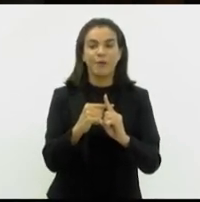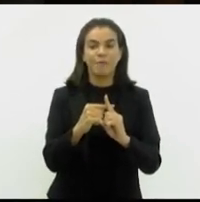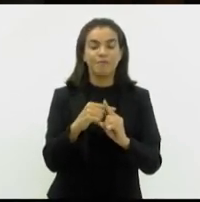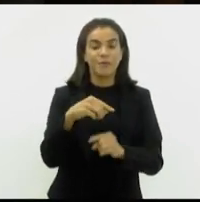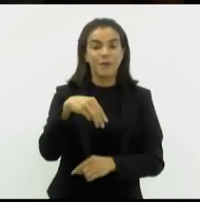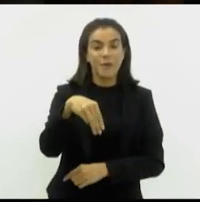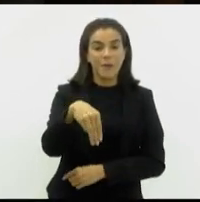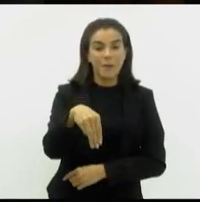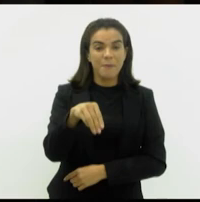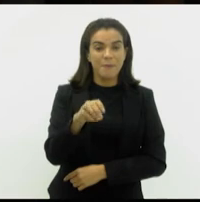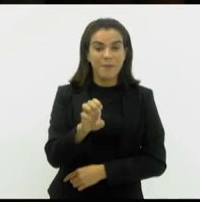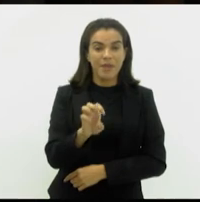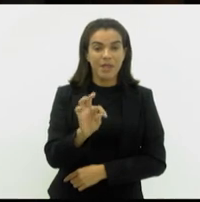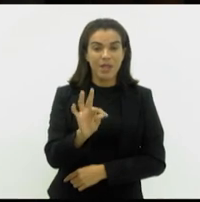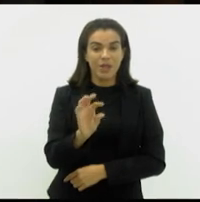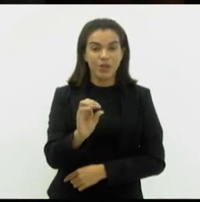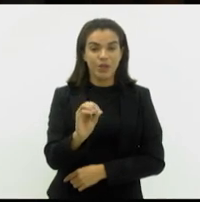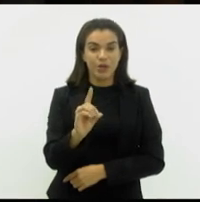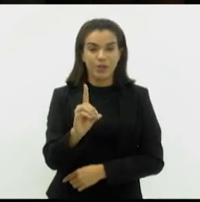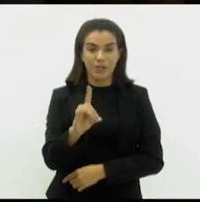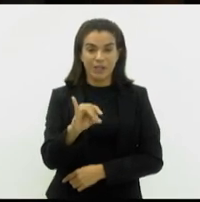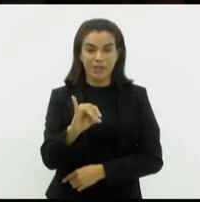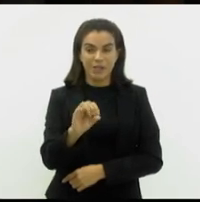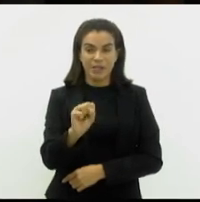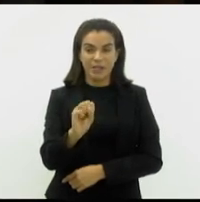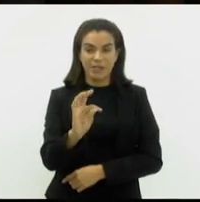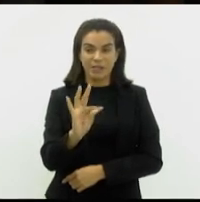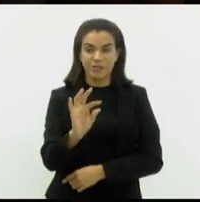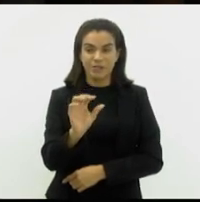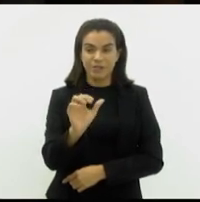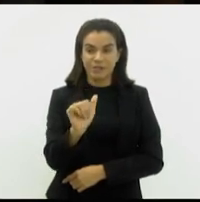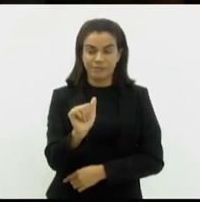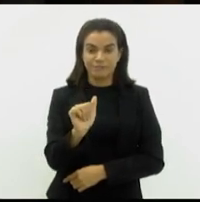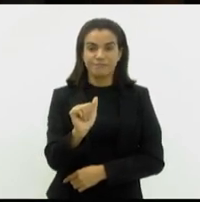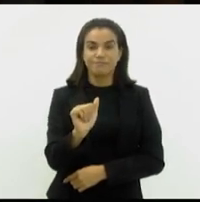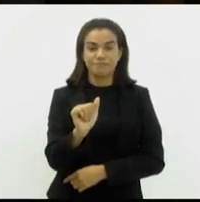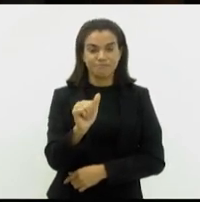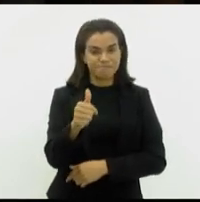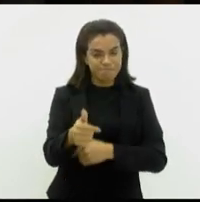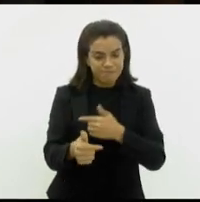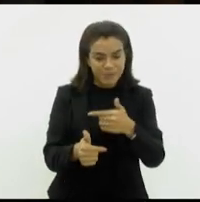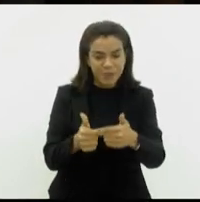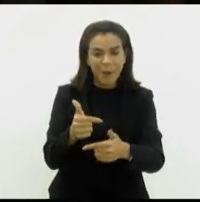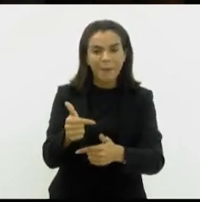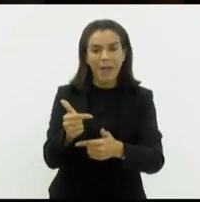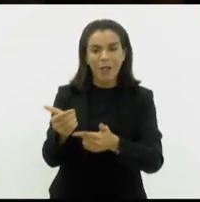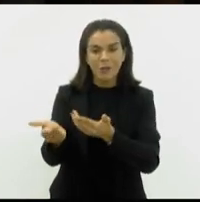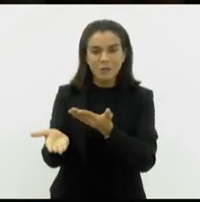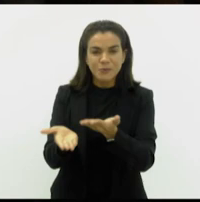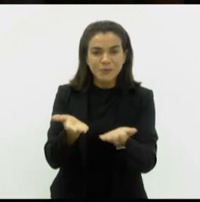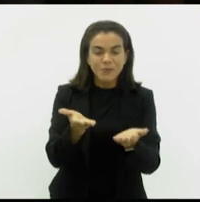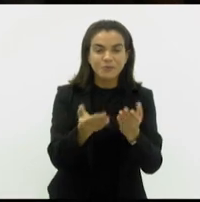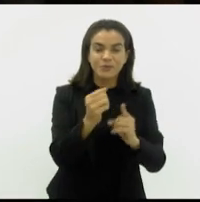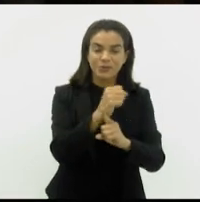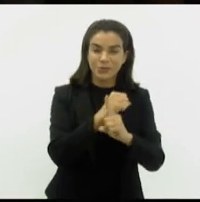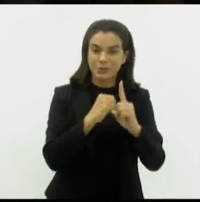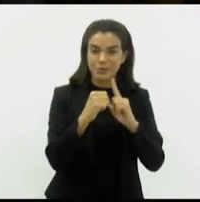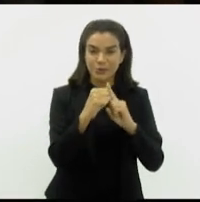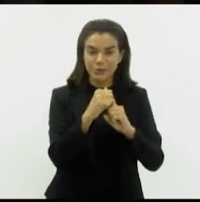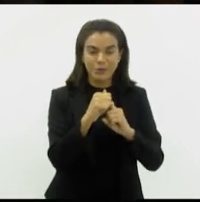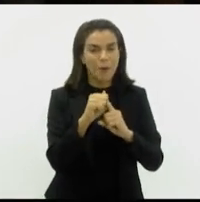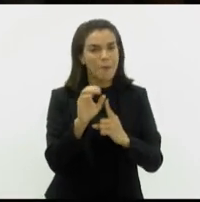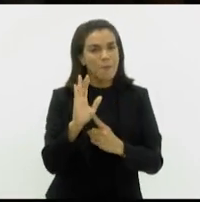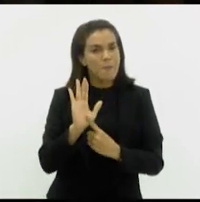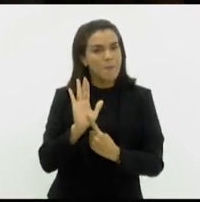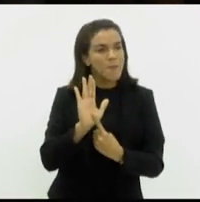metodista, metodista Wesleyana, há 11 anos fazendo aquele trabalho social, mostrando que fazer o